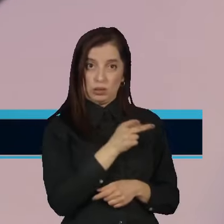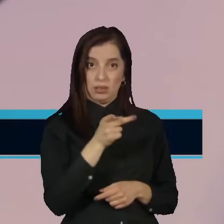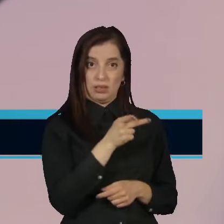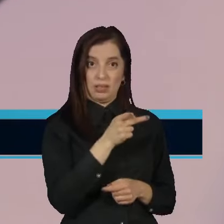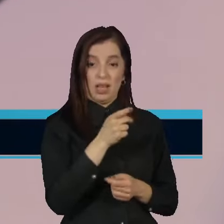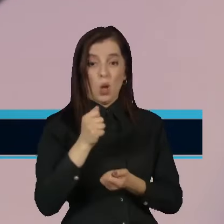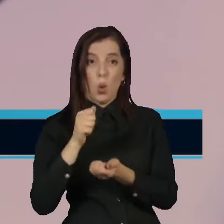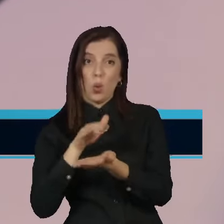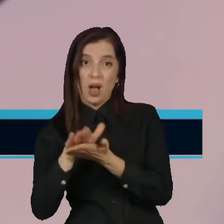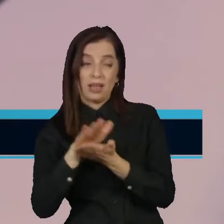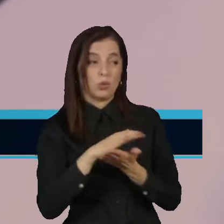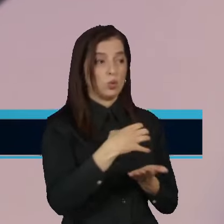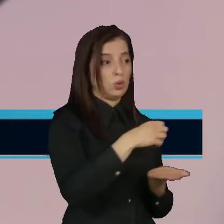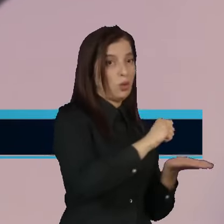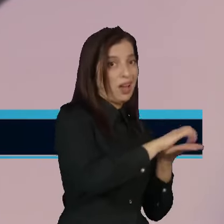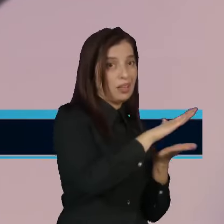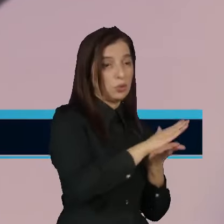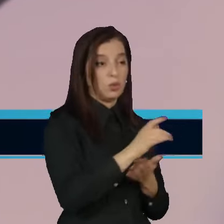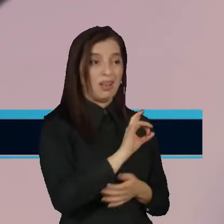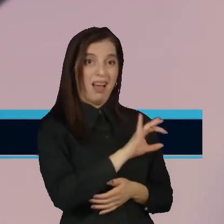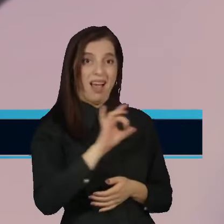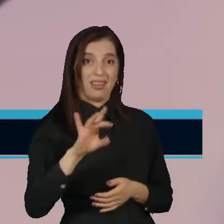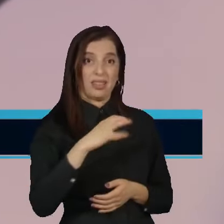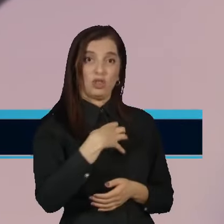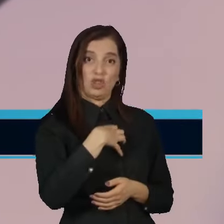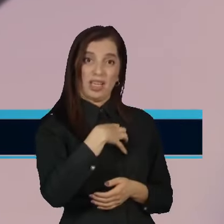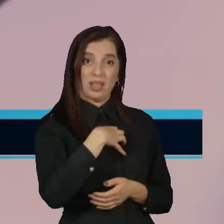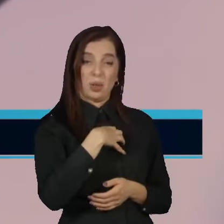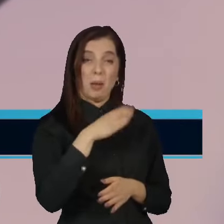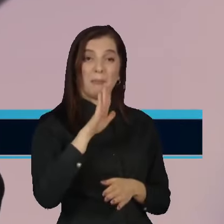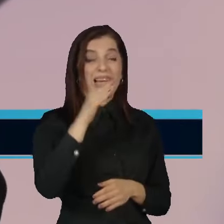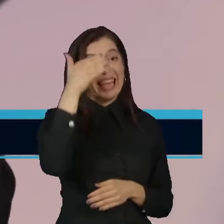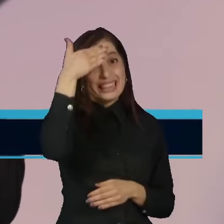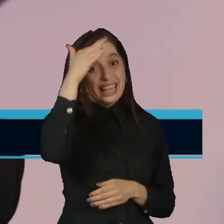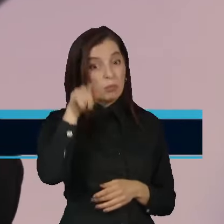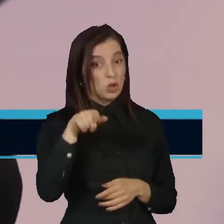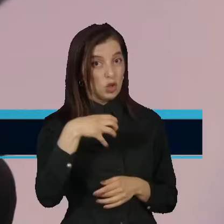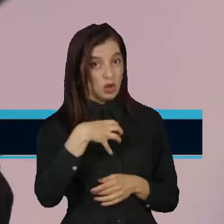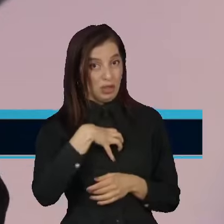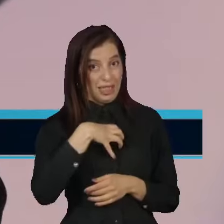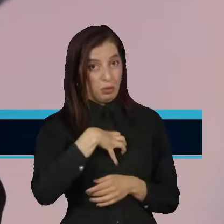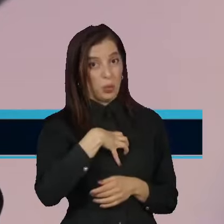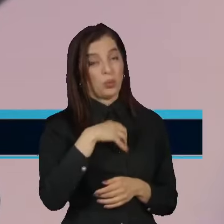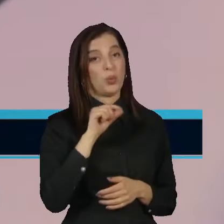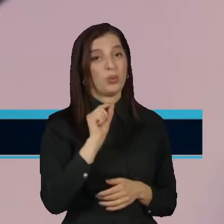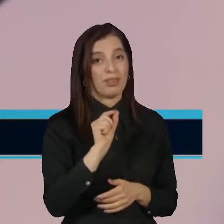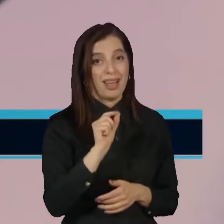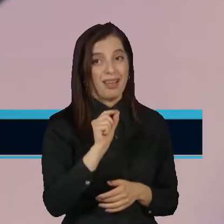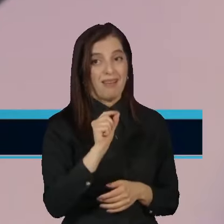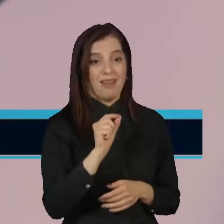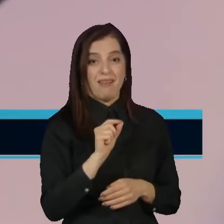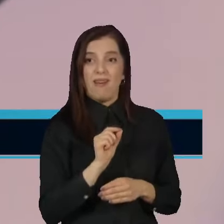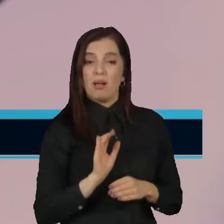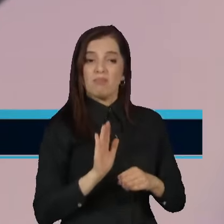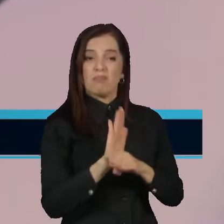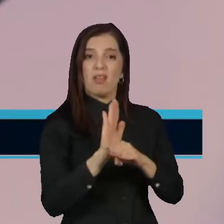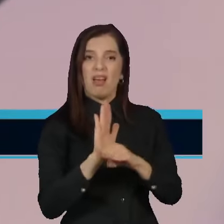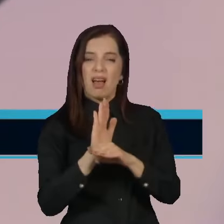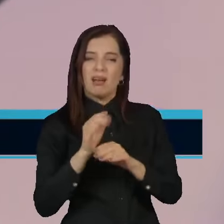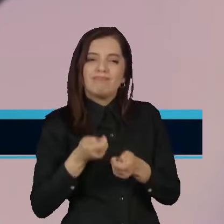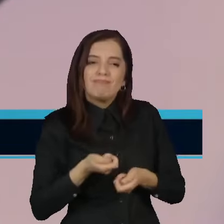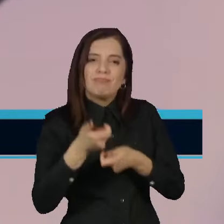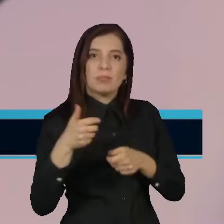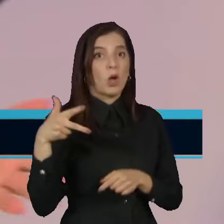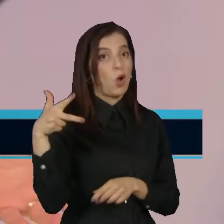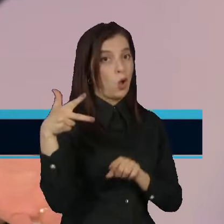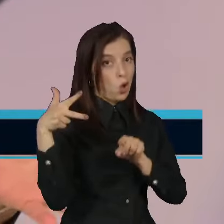especialmente no caso do Trump, existe uma renúncia fiscal, né? Então, abatimento de tributos que, no final das contas, tem